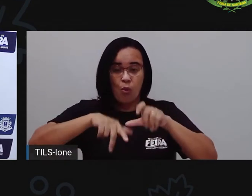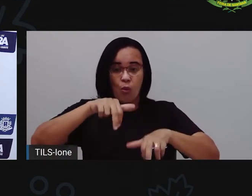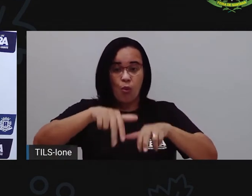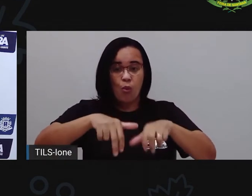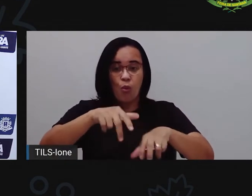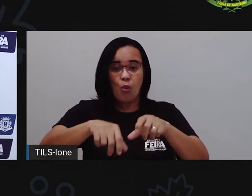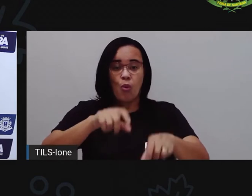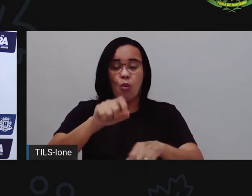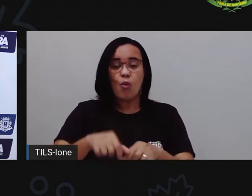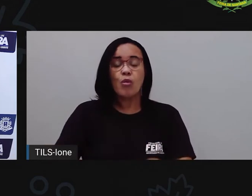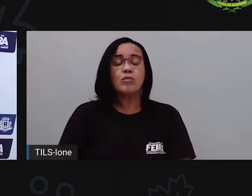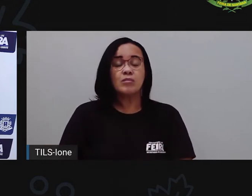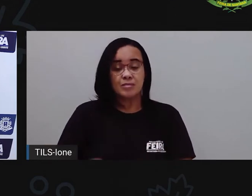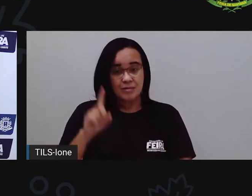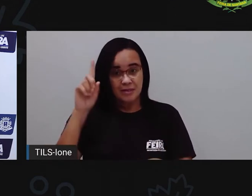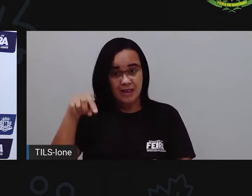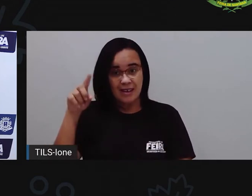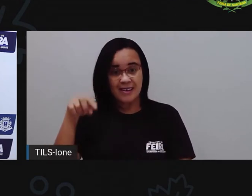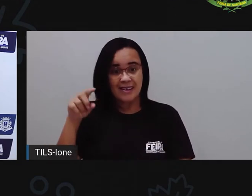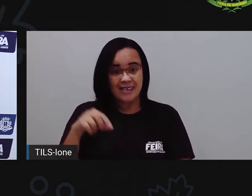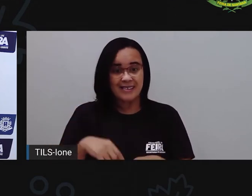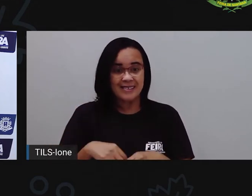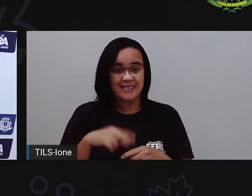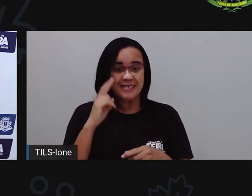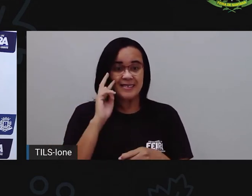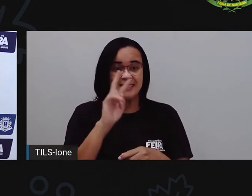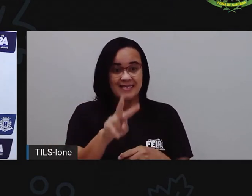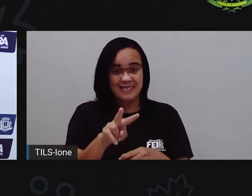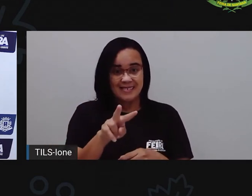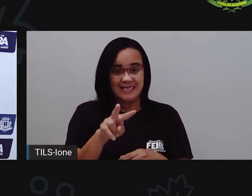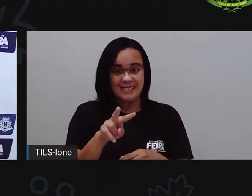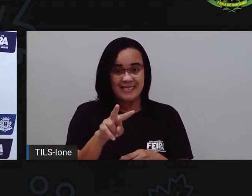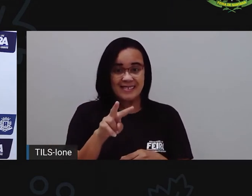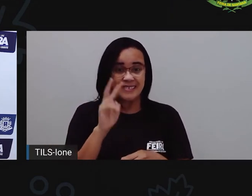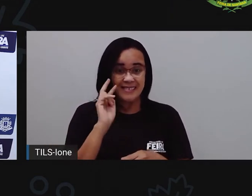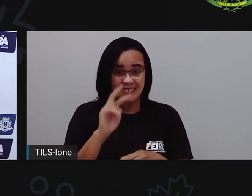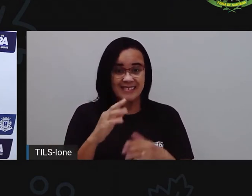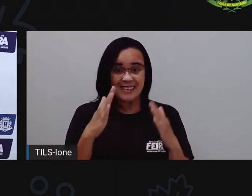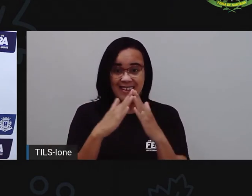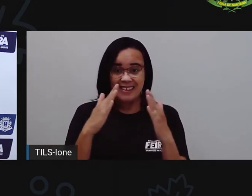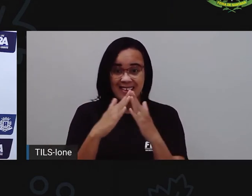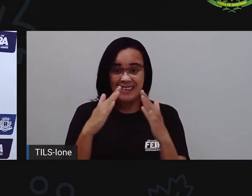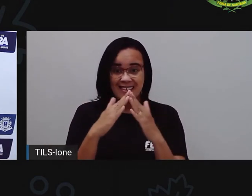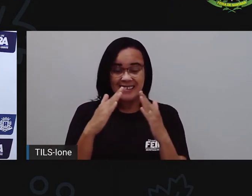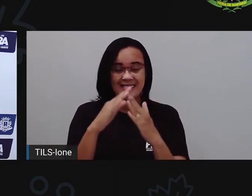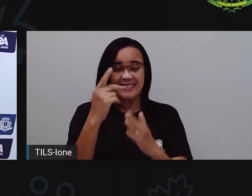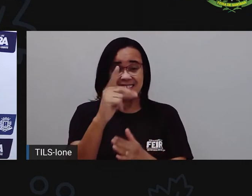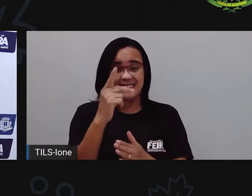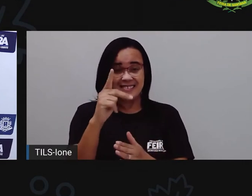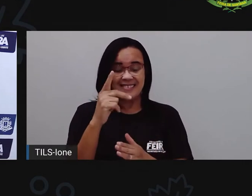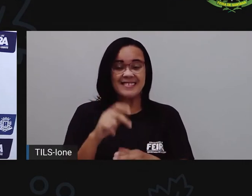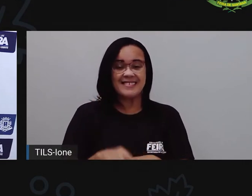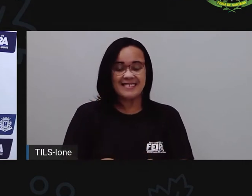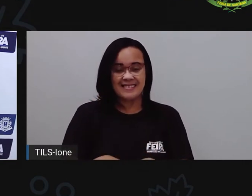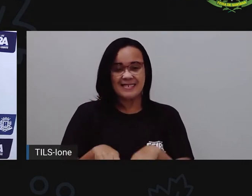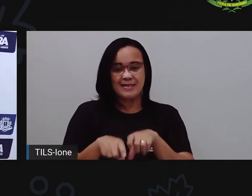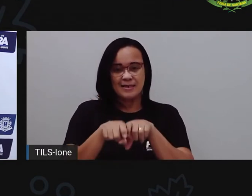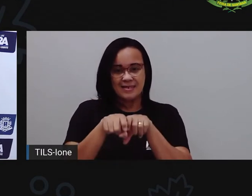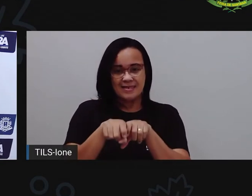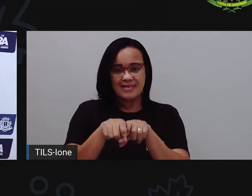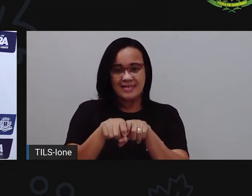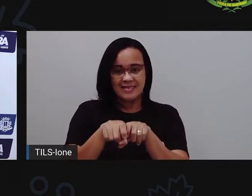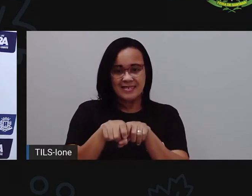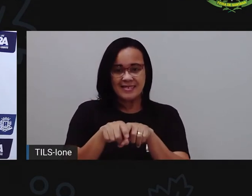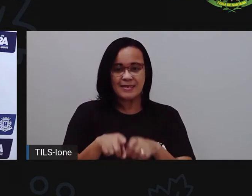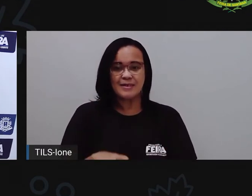Quem é? O caracol. Deixa eu mostrar aqui a tela toda inteira para vocês. Olha só. Porque lá fica cortado, né?